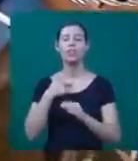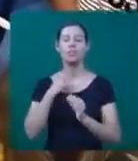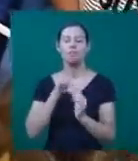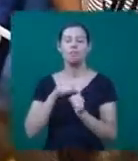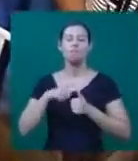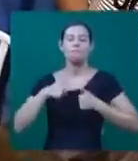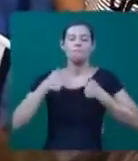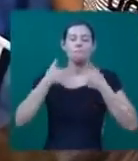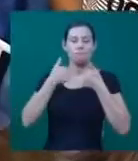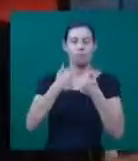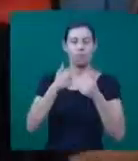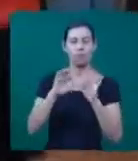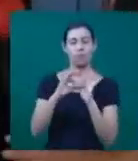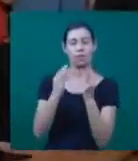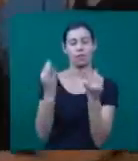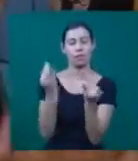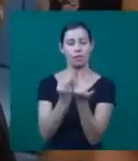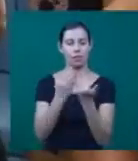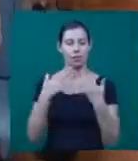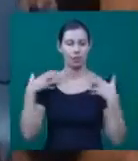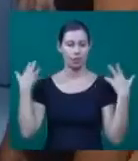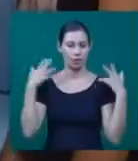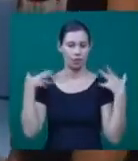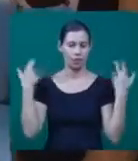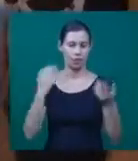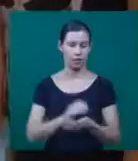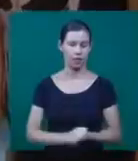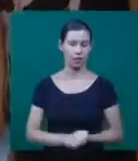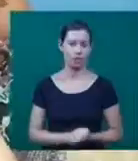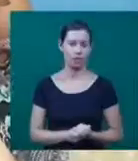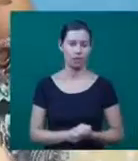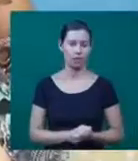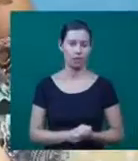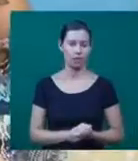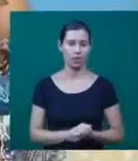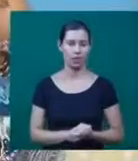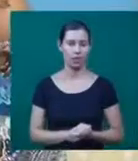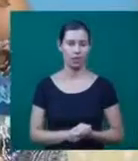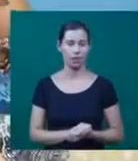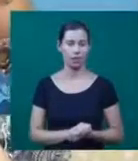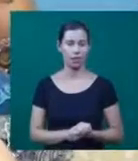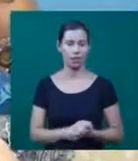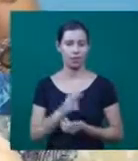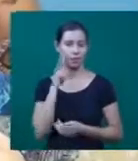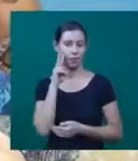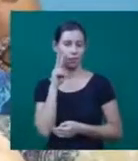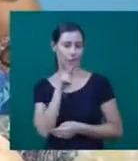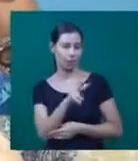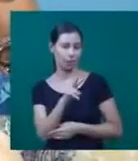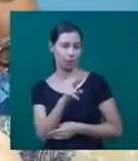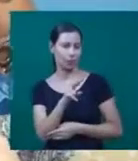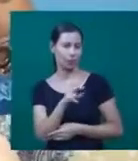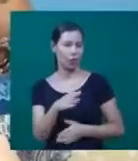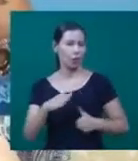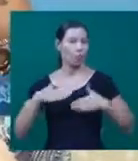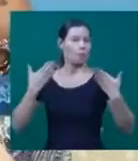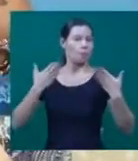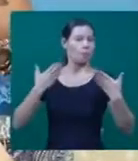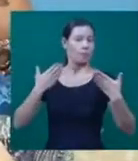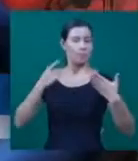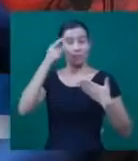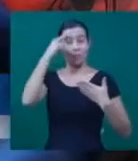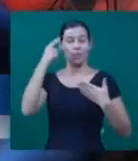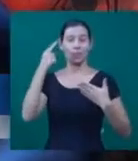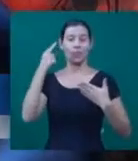gera um conforto muito grande, é muito importante. Alegria total. Você viu a carinha dele de surpresa, né? Ele achou até que era para